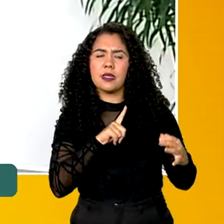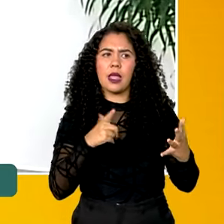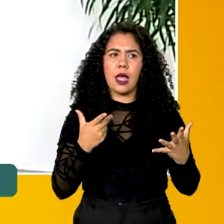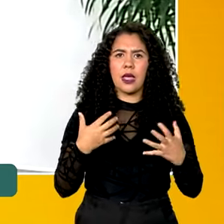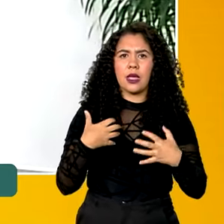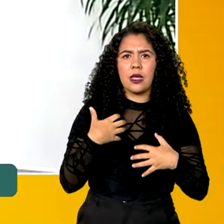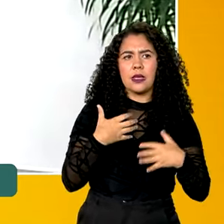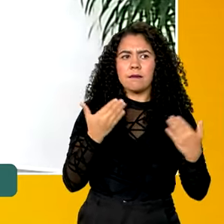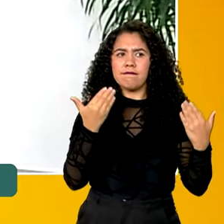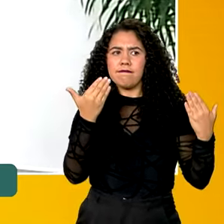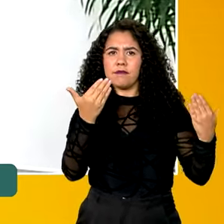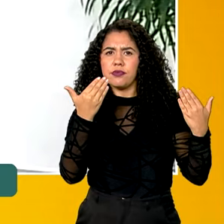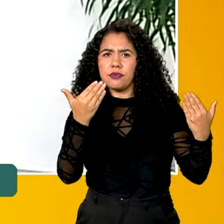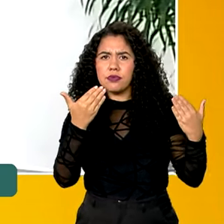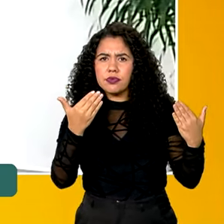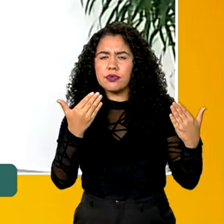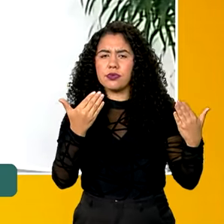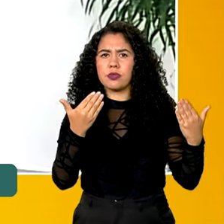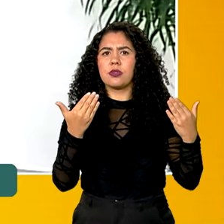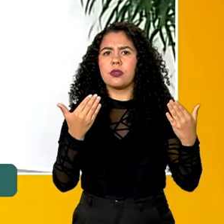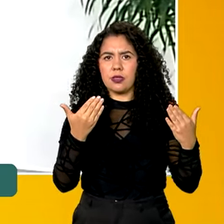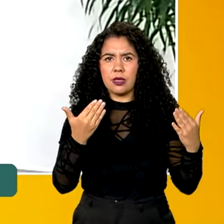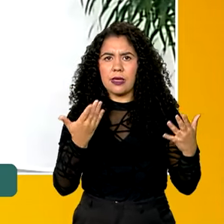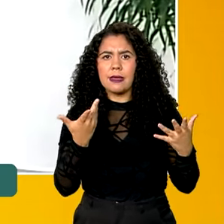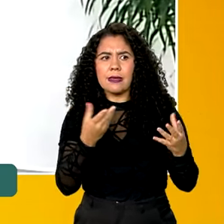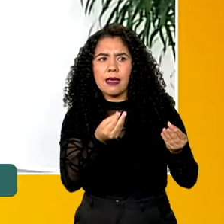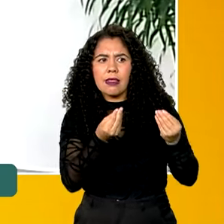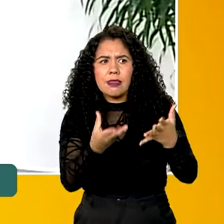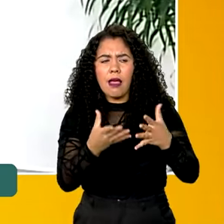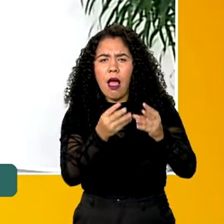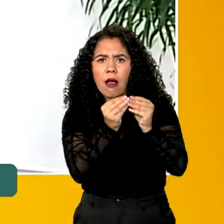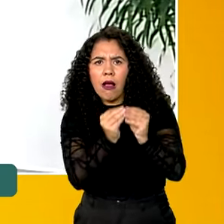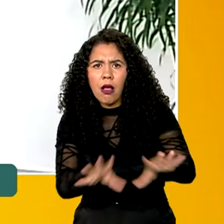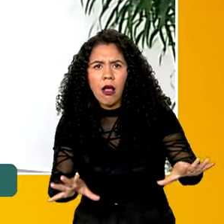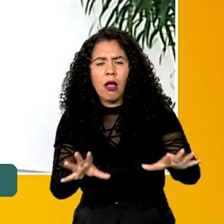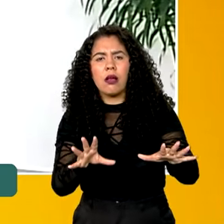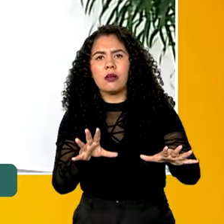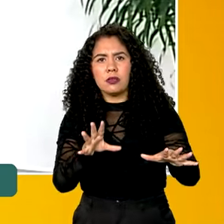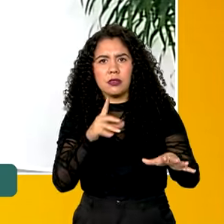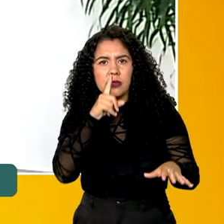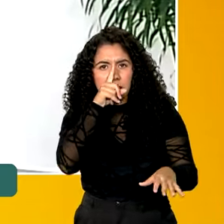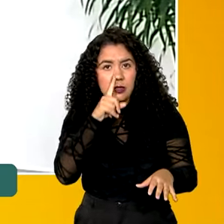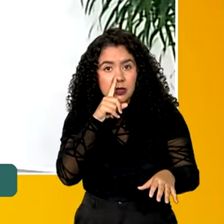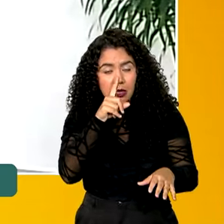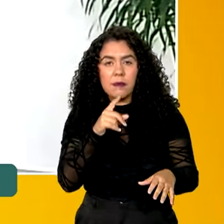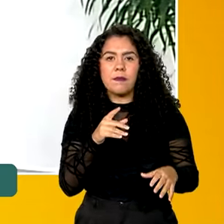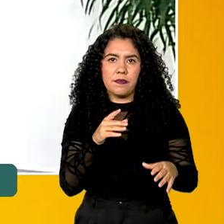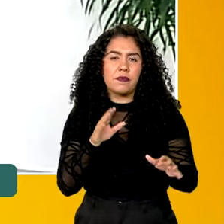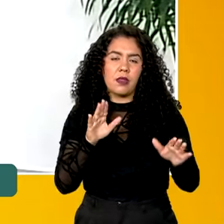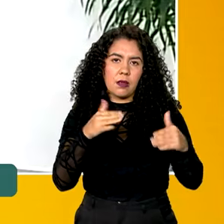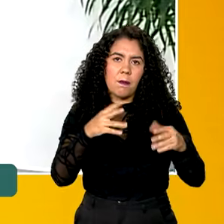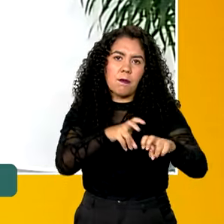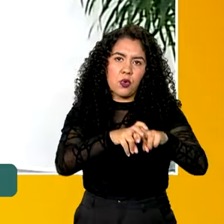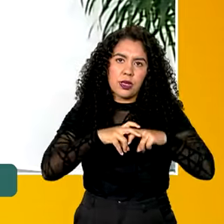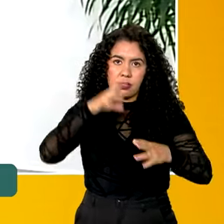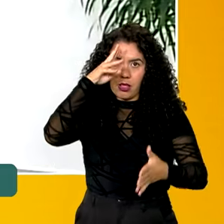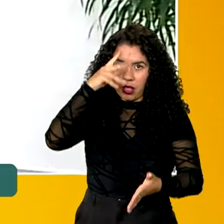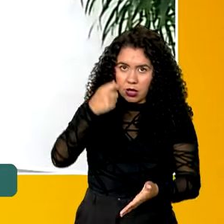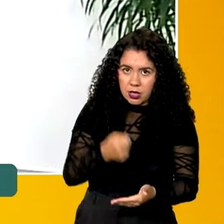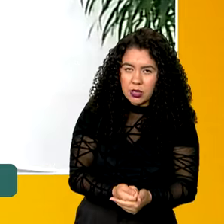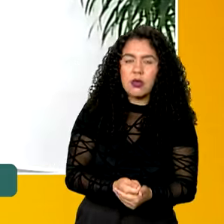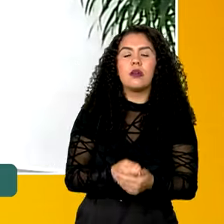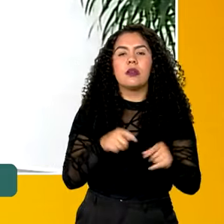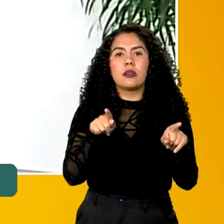iminente, né? Um dano de difícil reparação, caso a prática não seja interrompida. Então, foi tomada essa decisão, foi